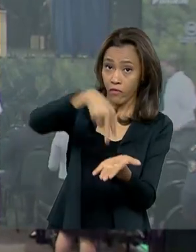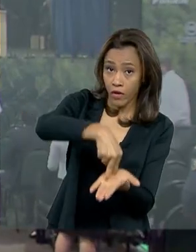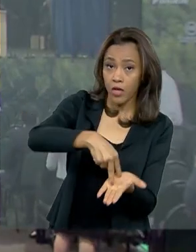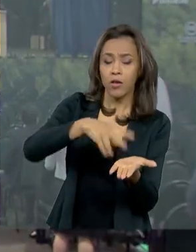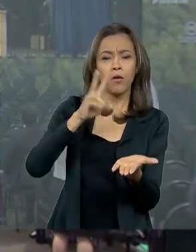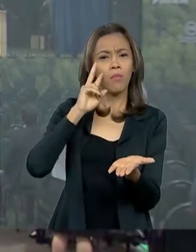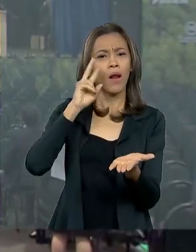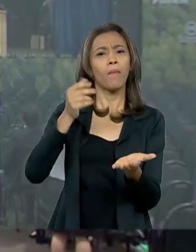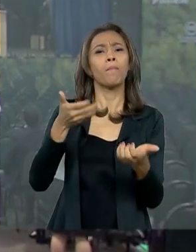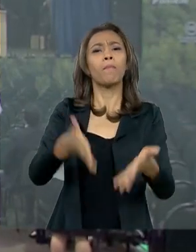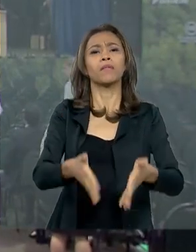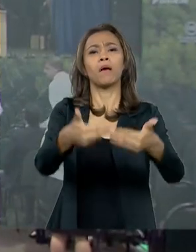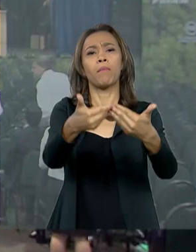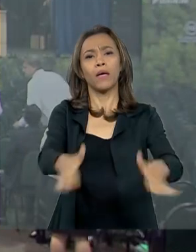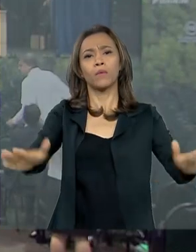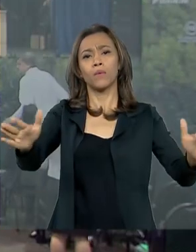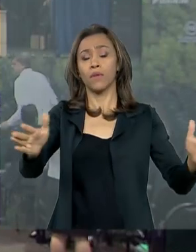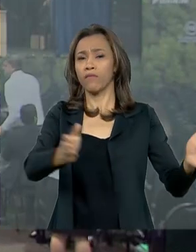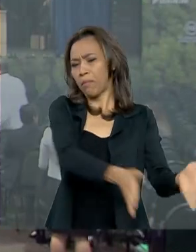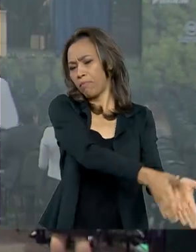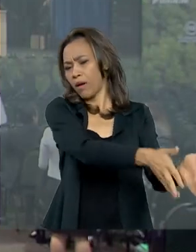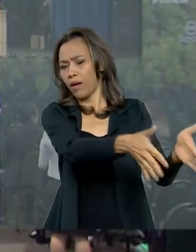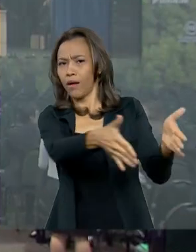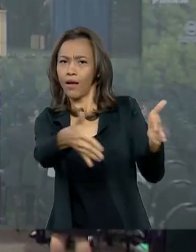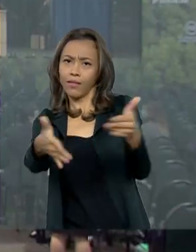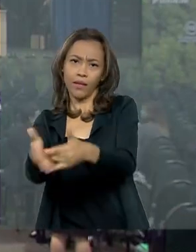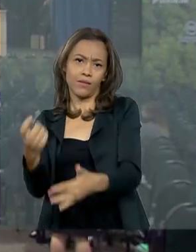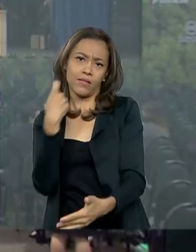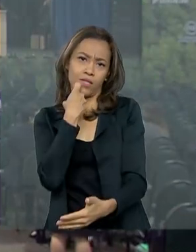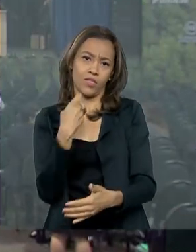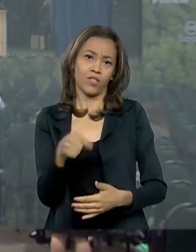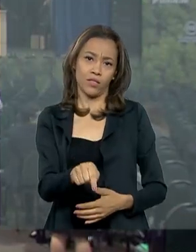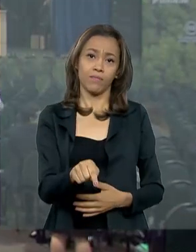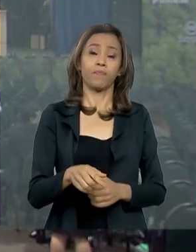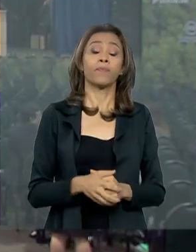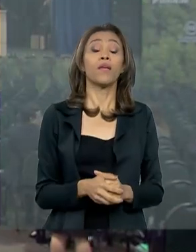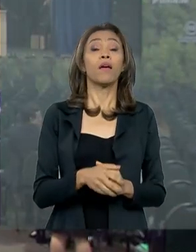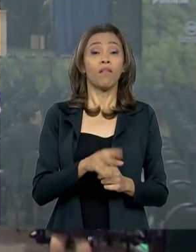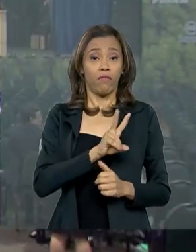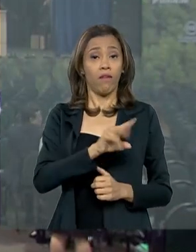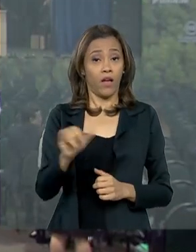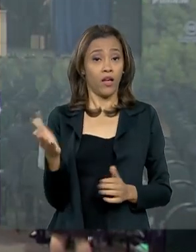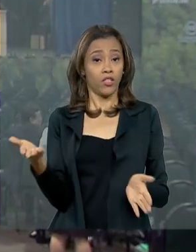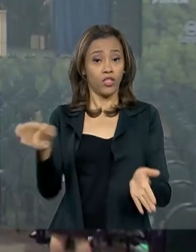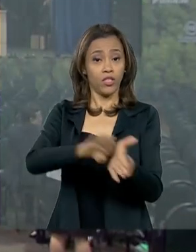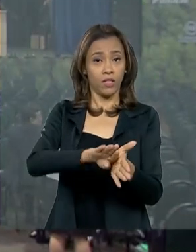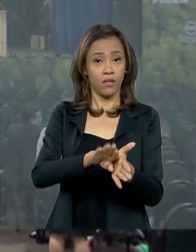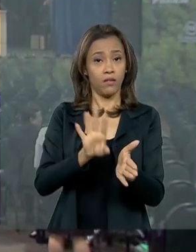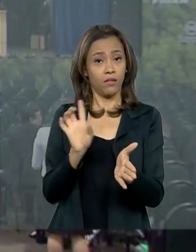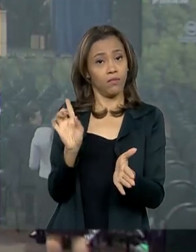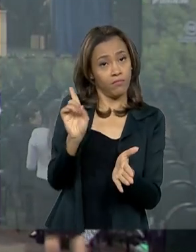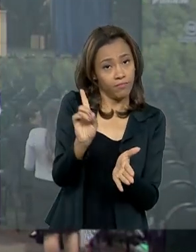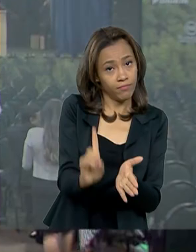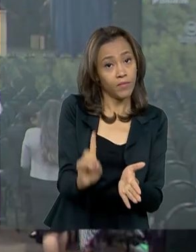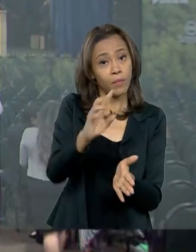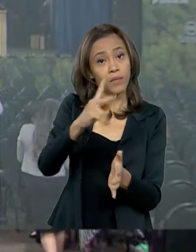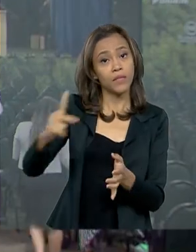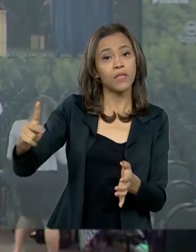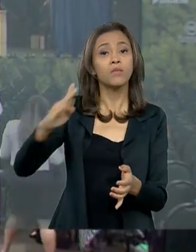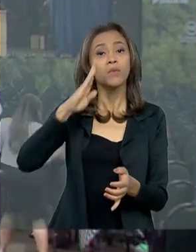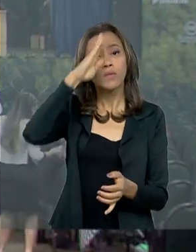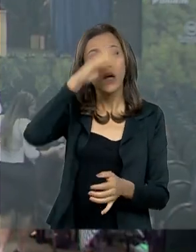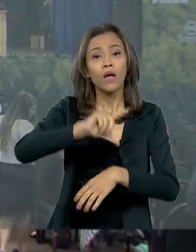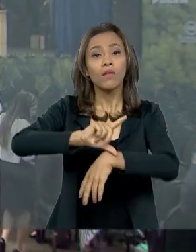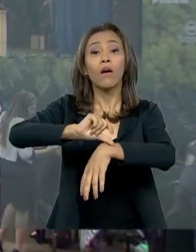que vai até sexta-feira. O presidente deve chegar aqui ao local do evento, né, da cerimônia de abertura da feira, às